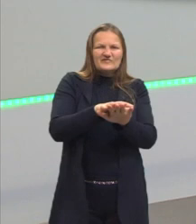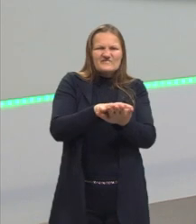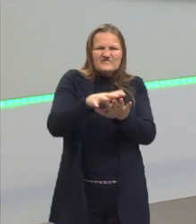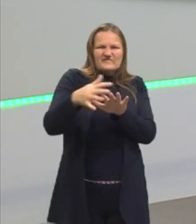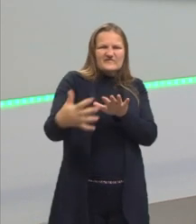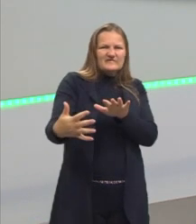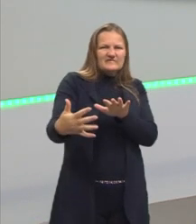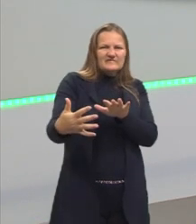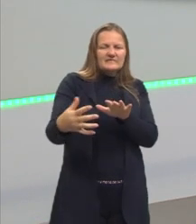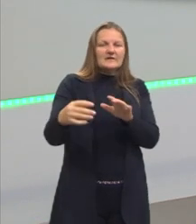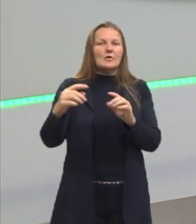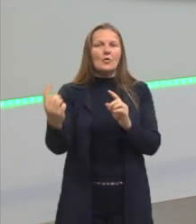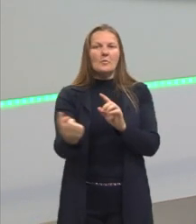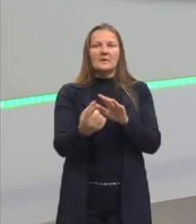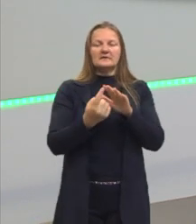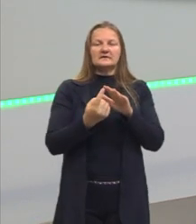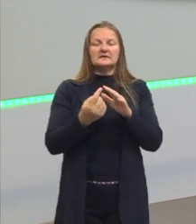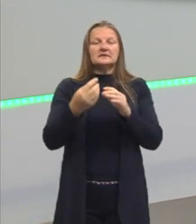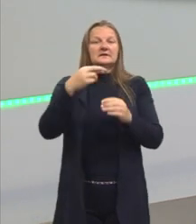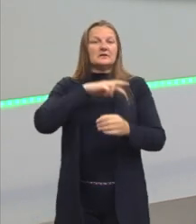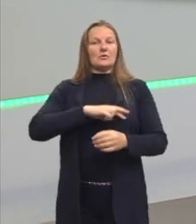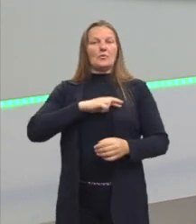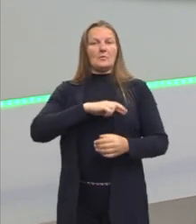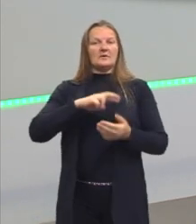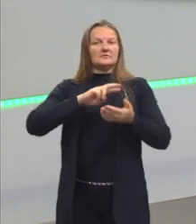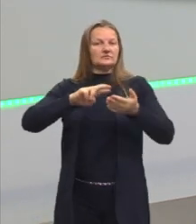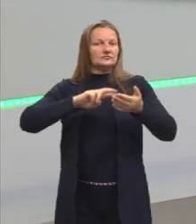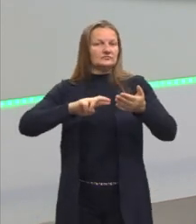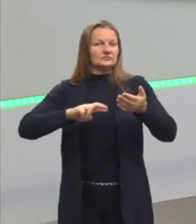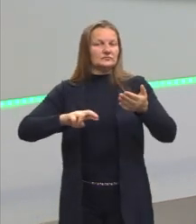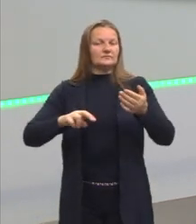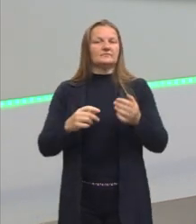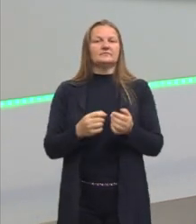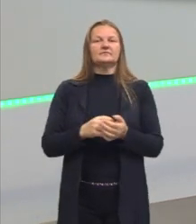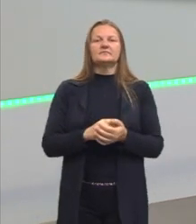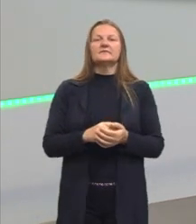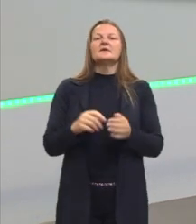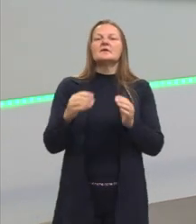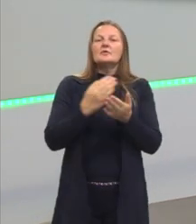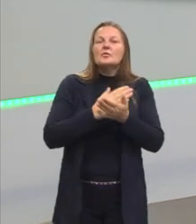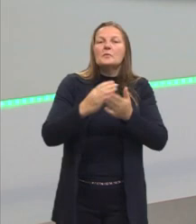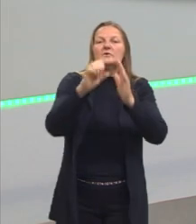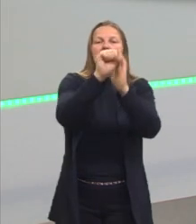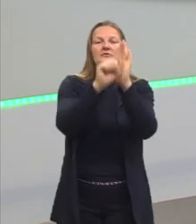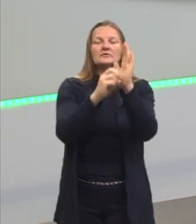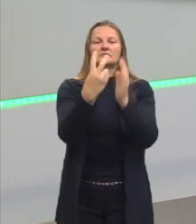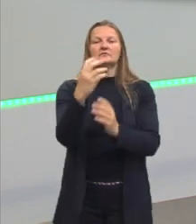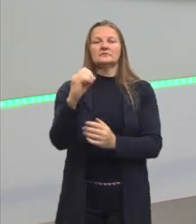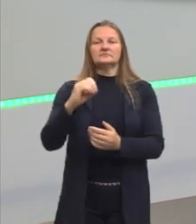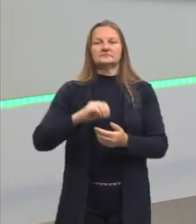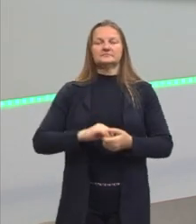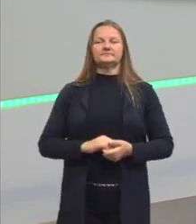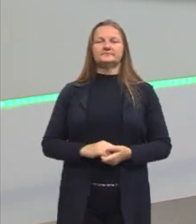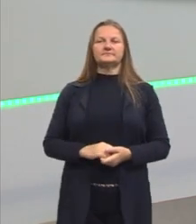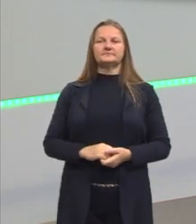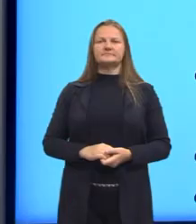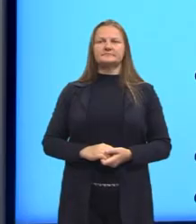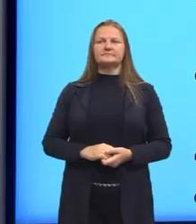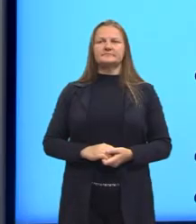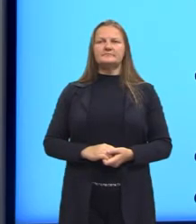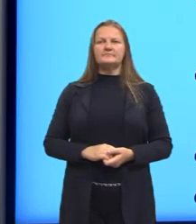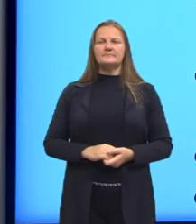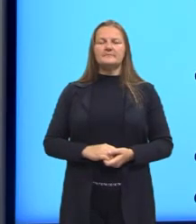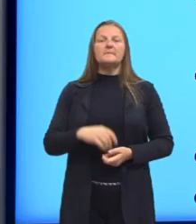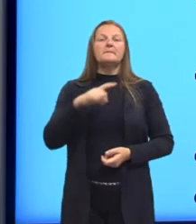são elas que começam a aparecer nos romances, né, e nas obras desse início do século XX. O que